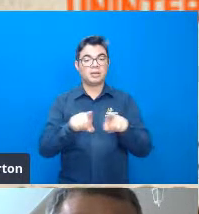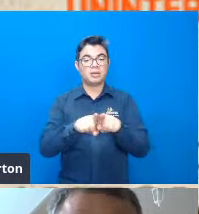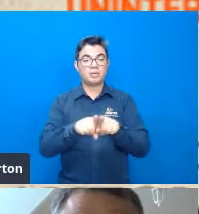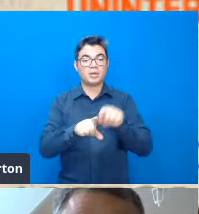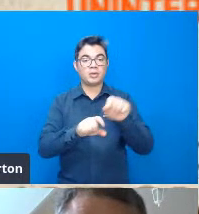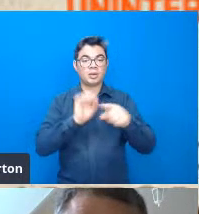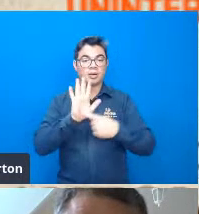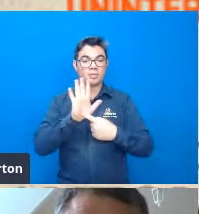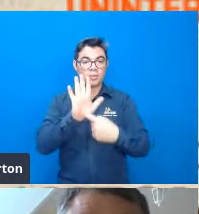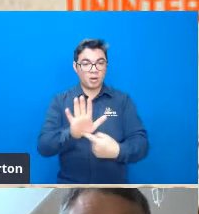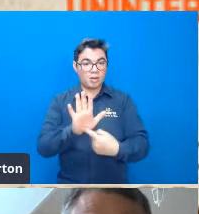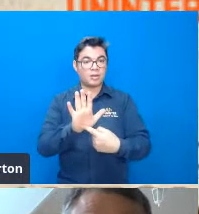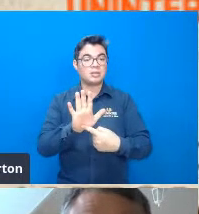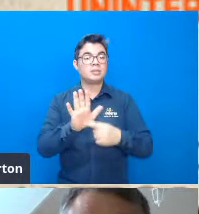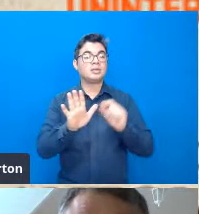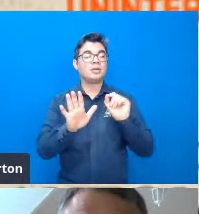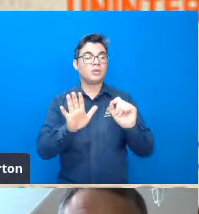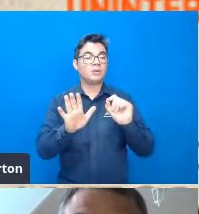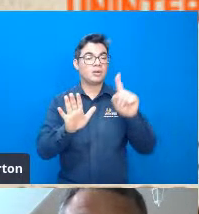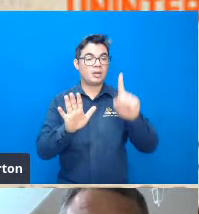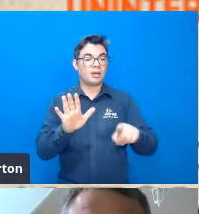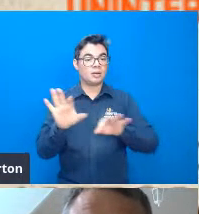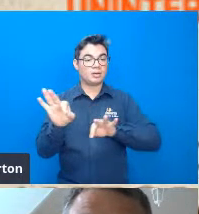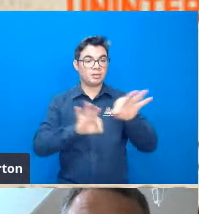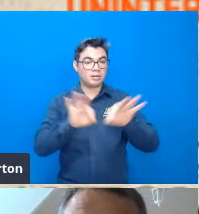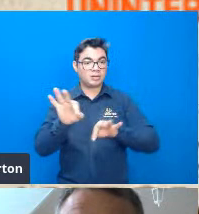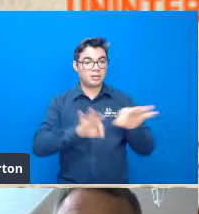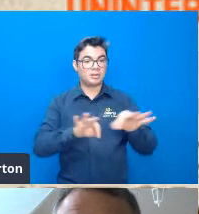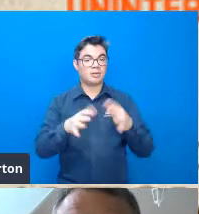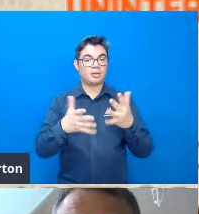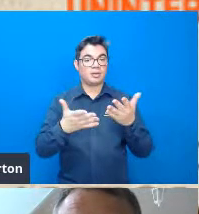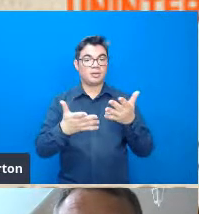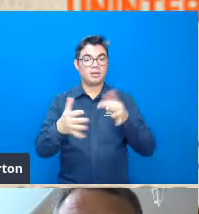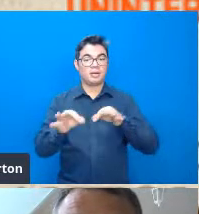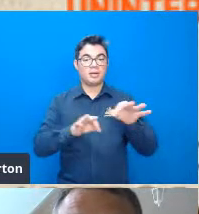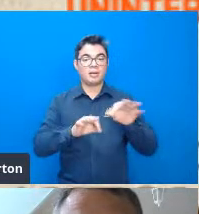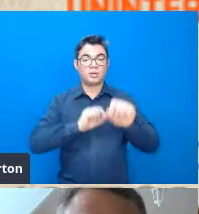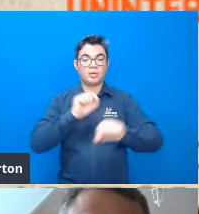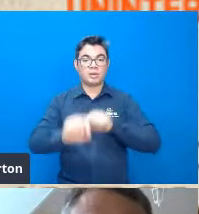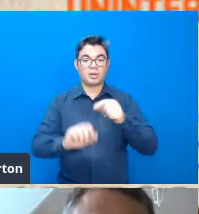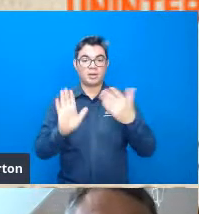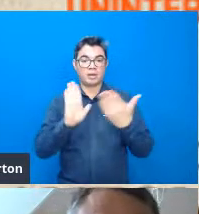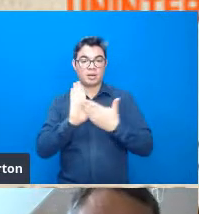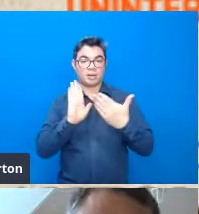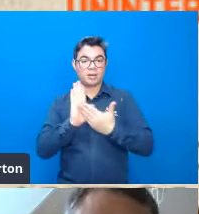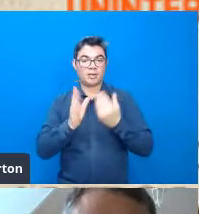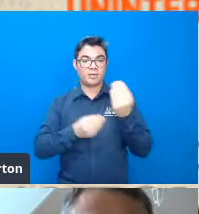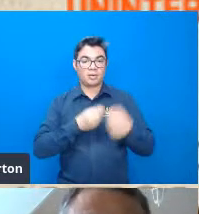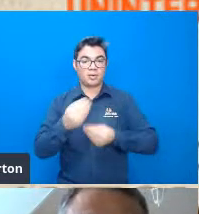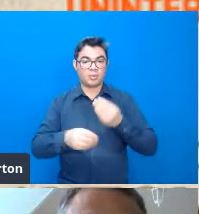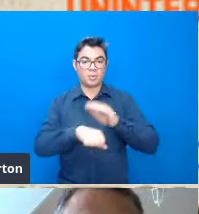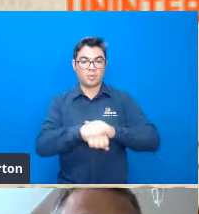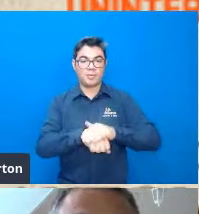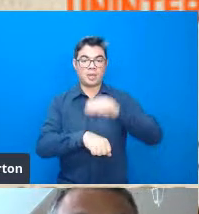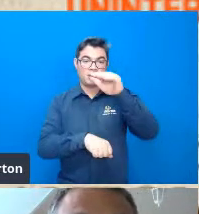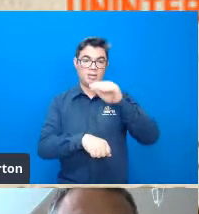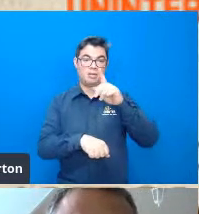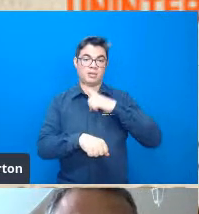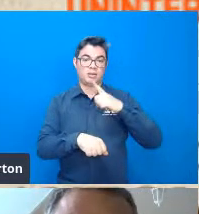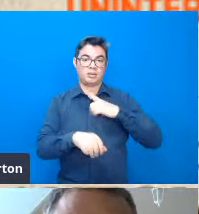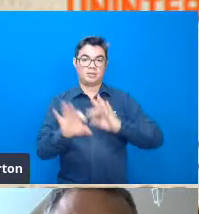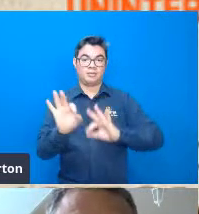mostra inclusive nessa organização esse livro dele é um livro muito muito mais da